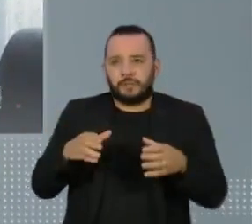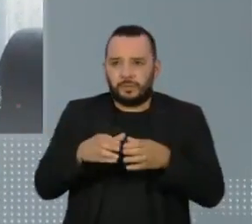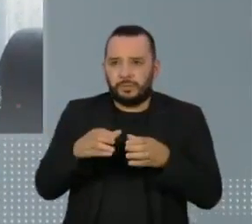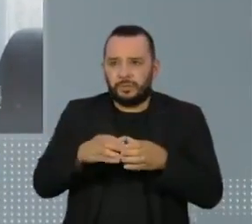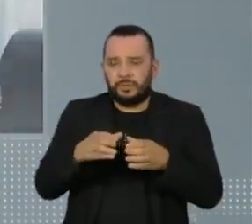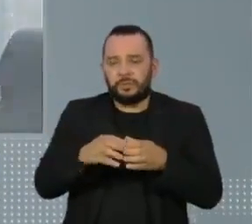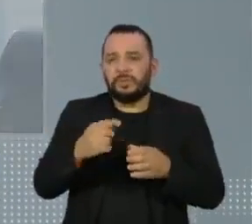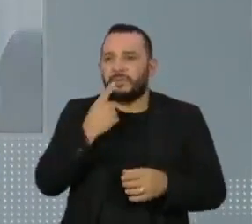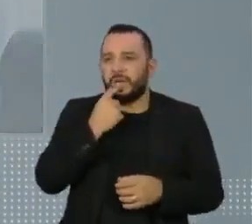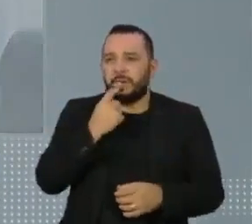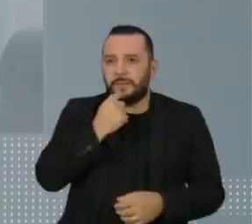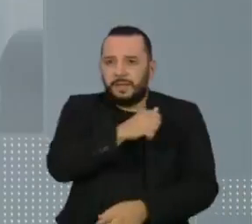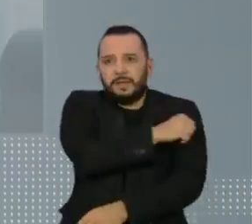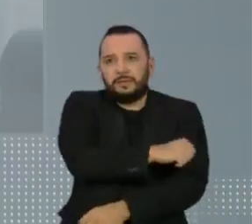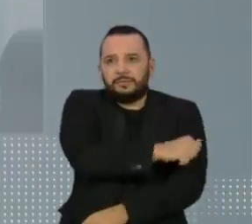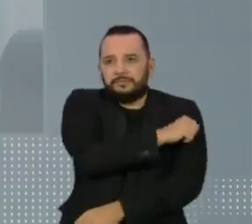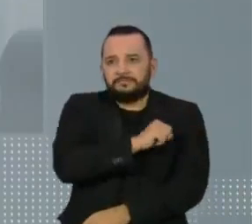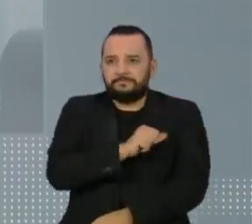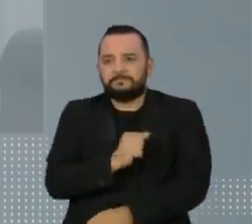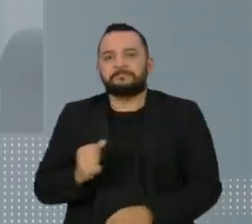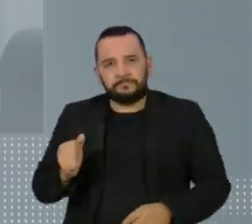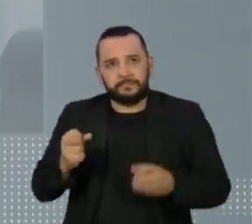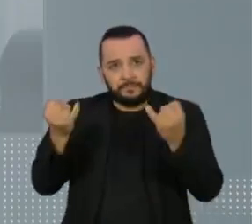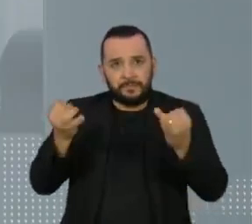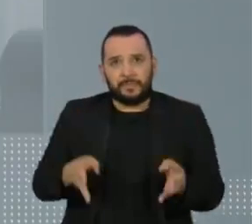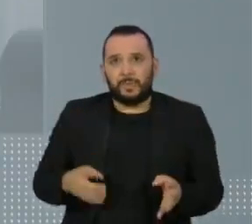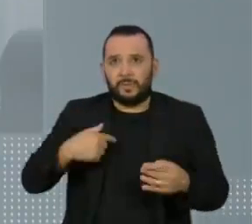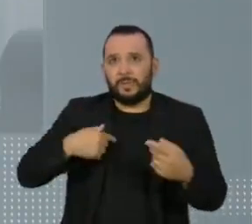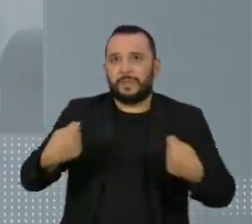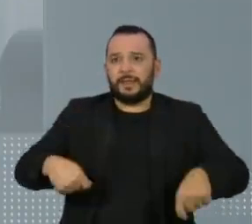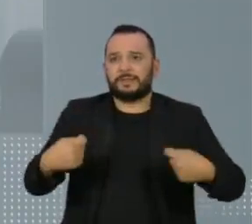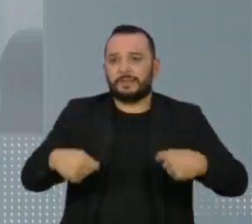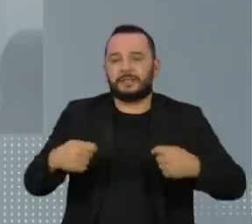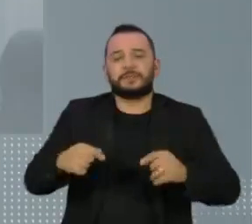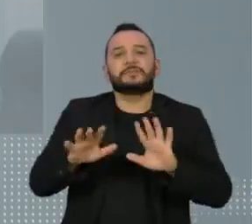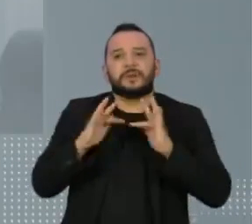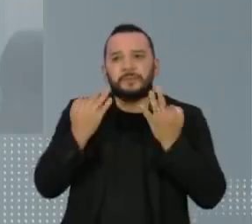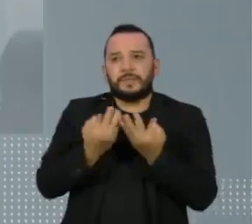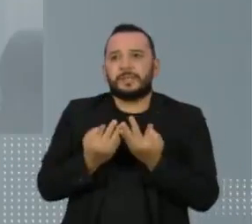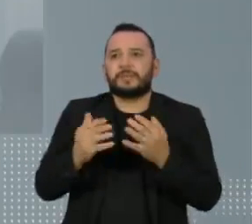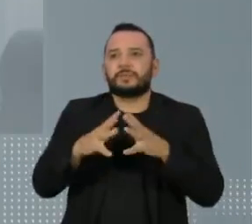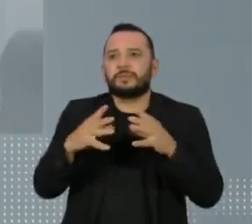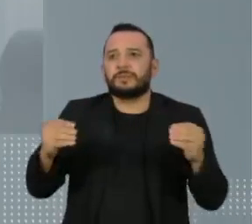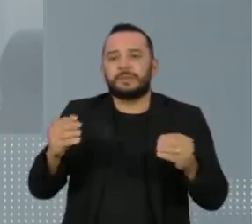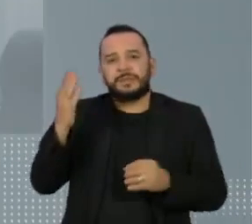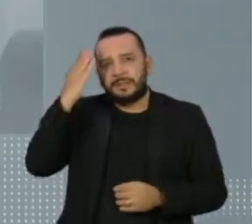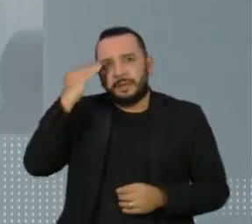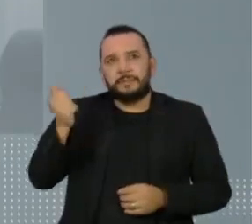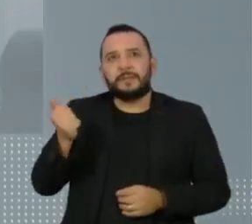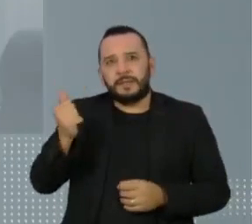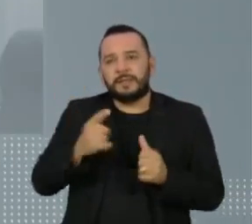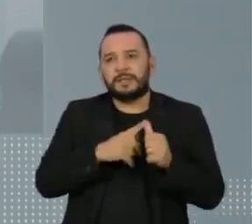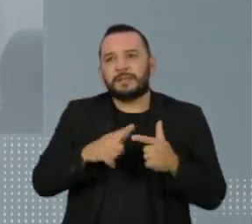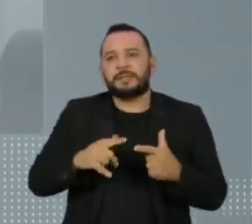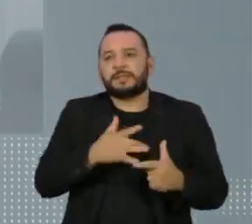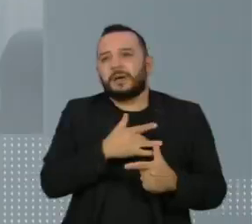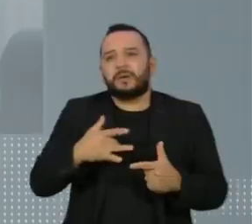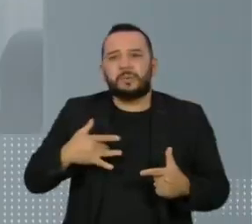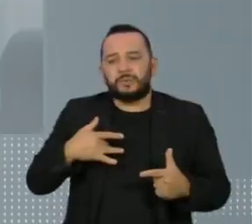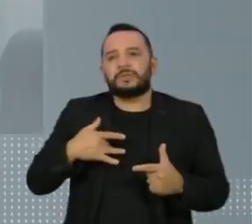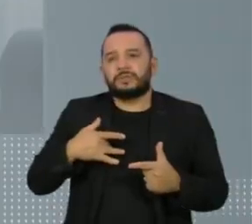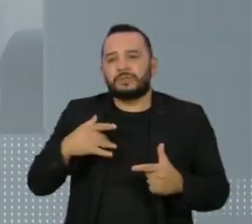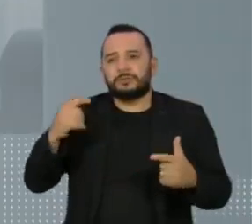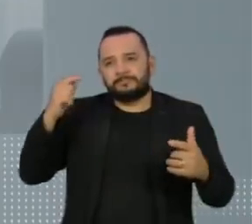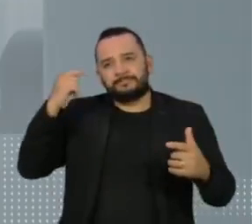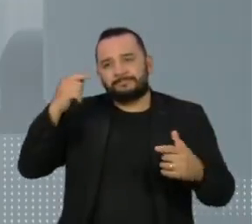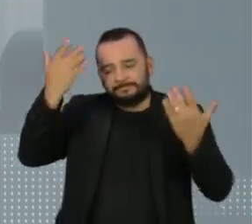Cruz Vermelha, as necessidades dos familiares de pessoas desaparecidas são saber, saúde física e mental,